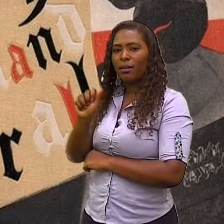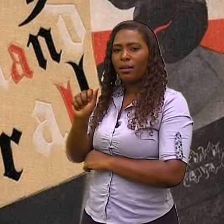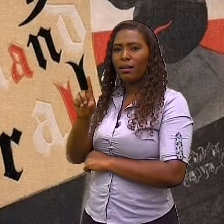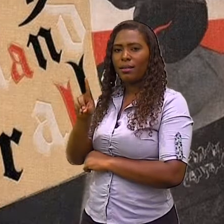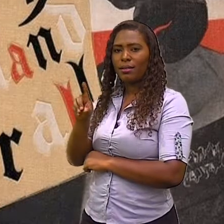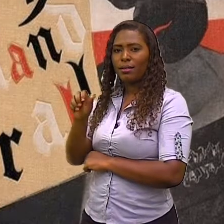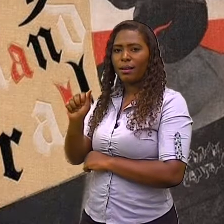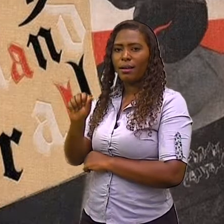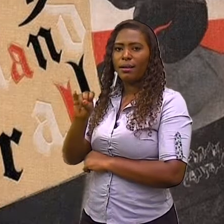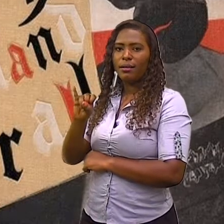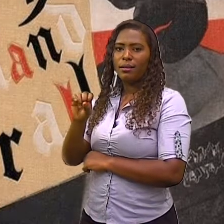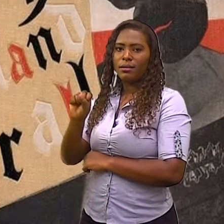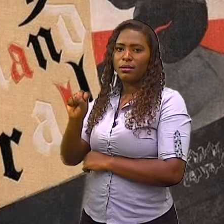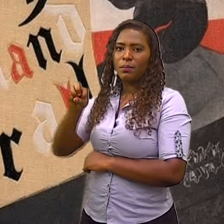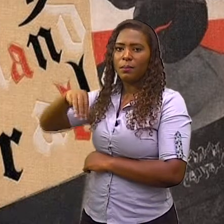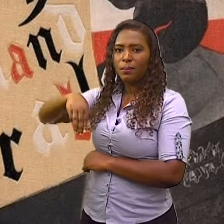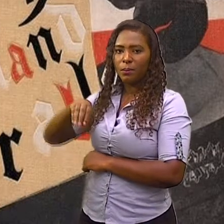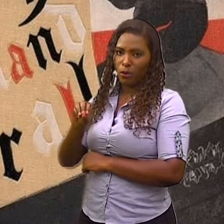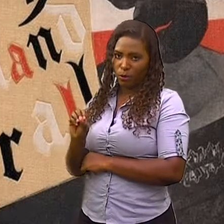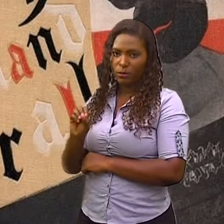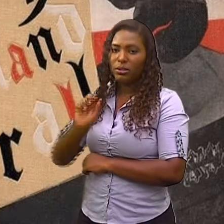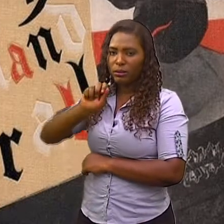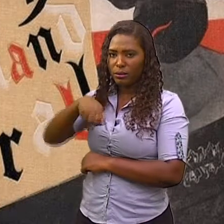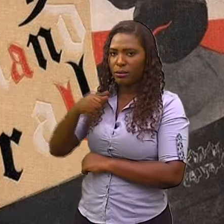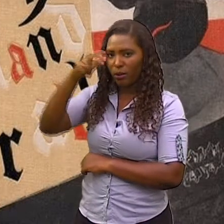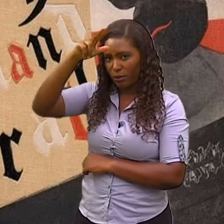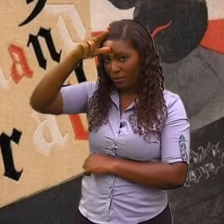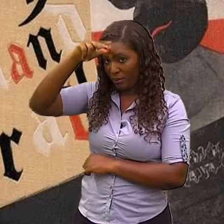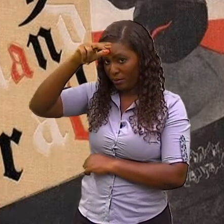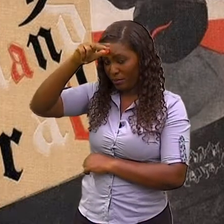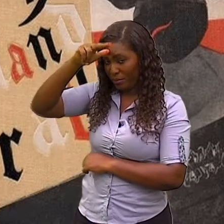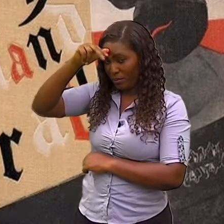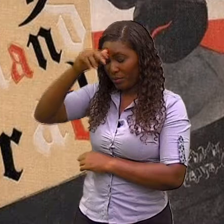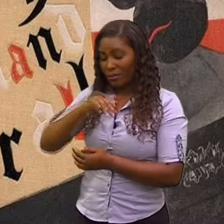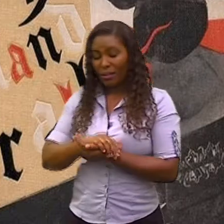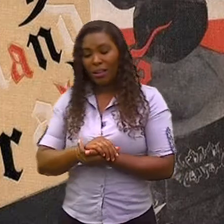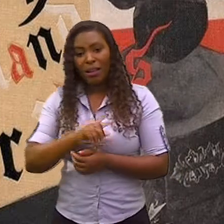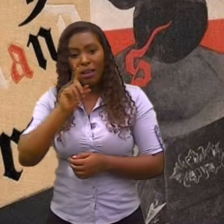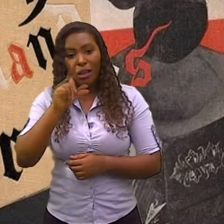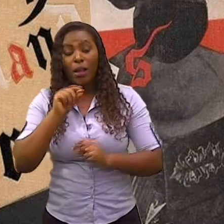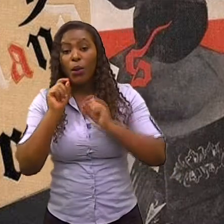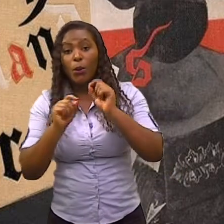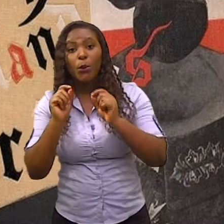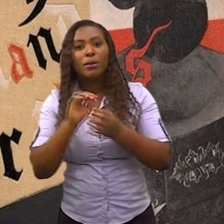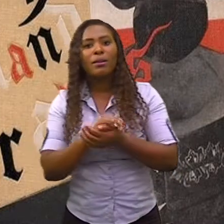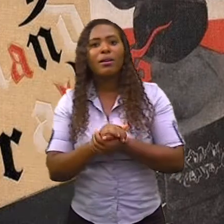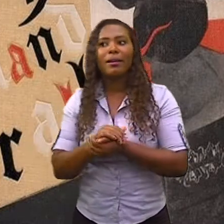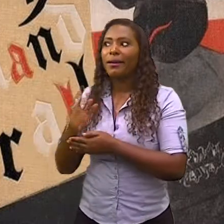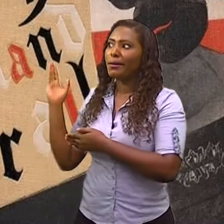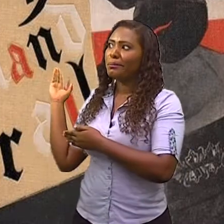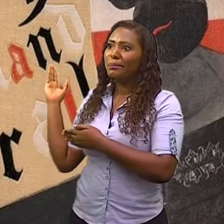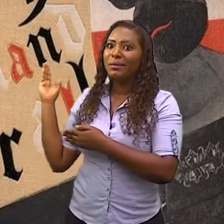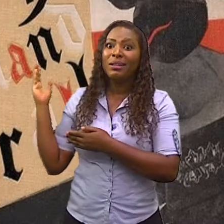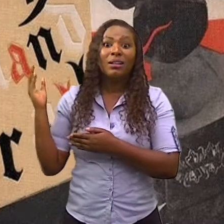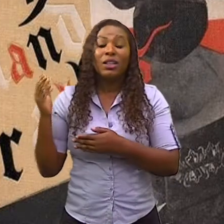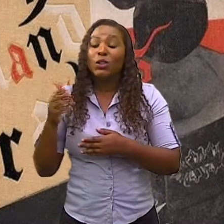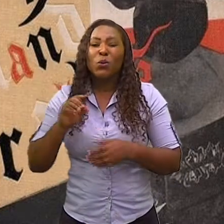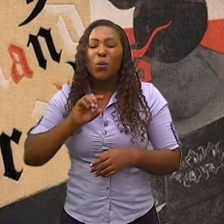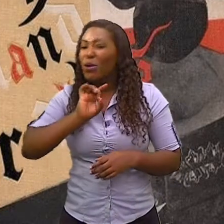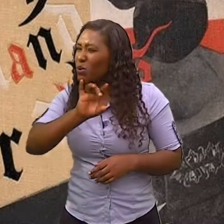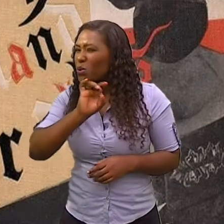mais abrangentes em todos os campos, pois não se tratou apenas de uma corrente artística,